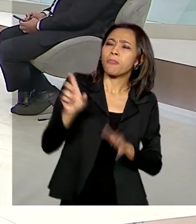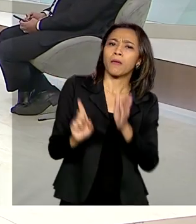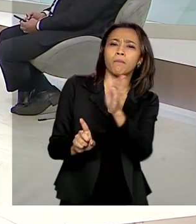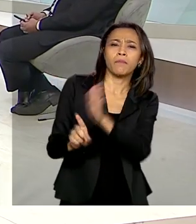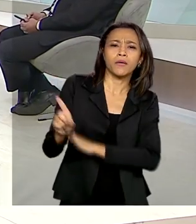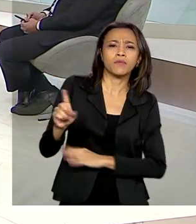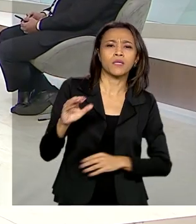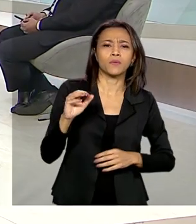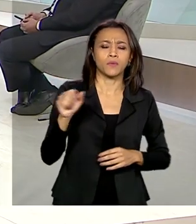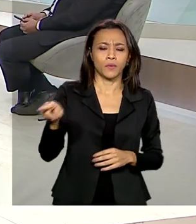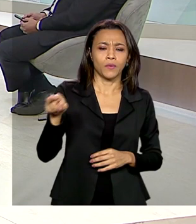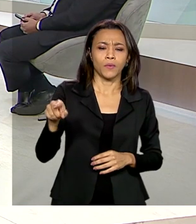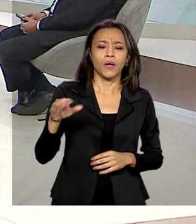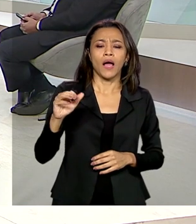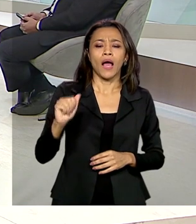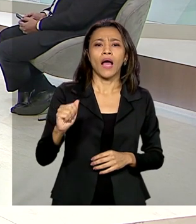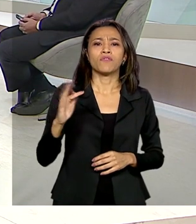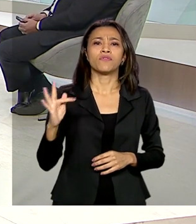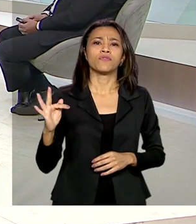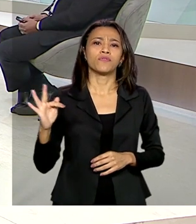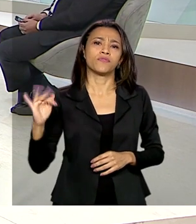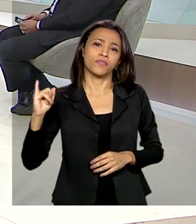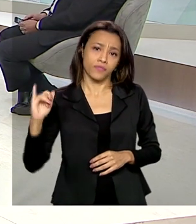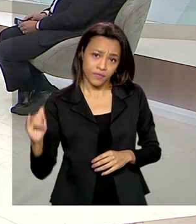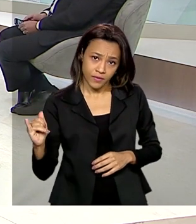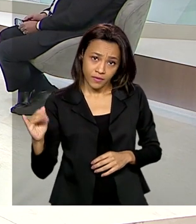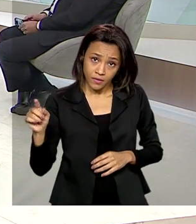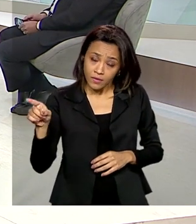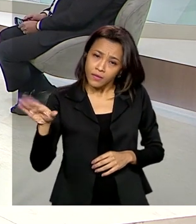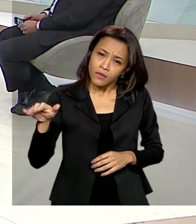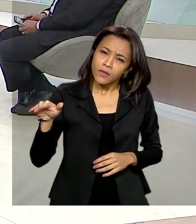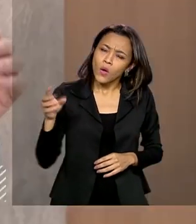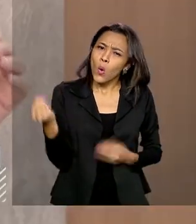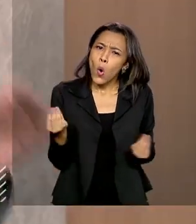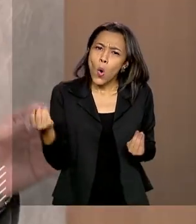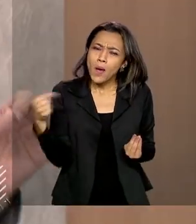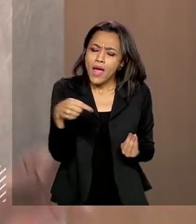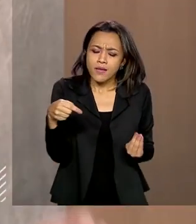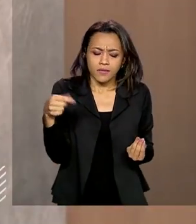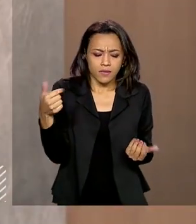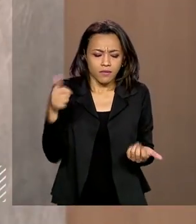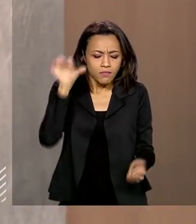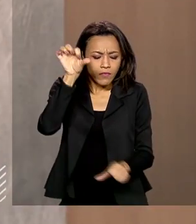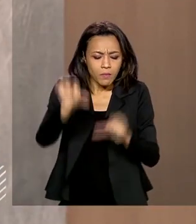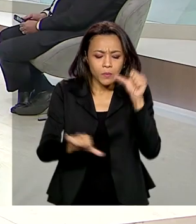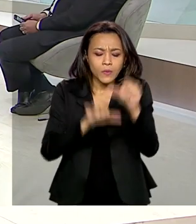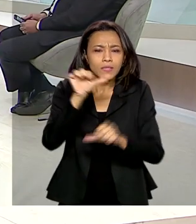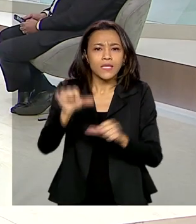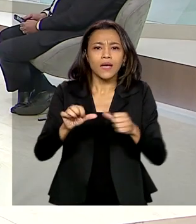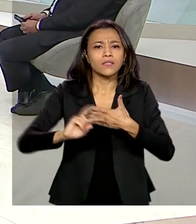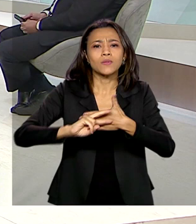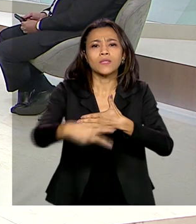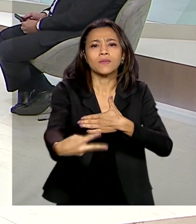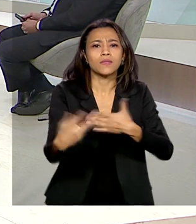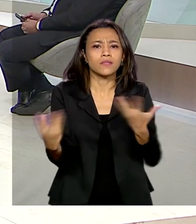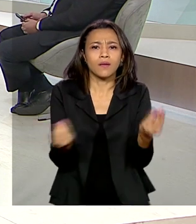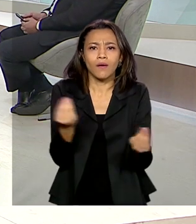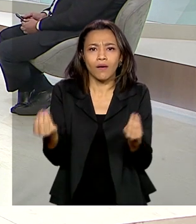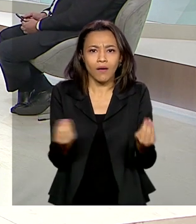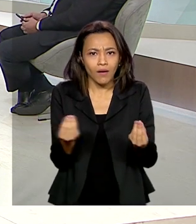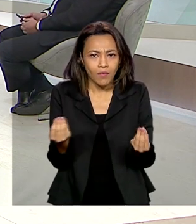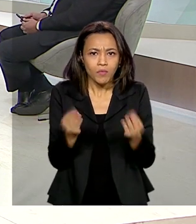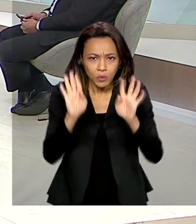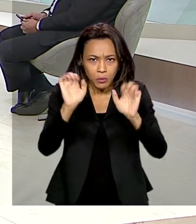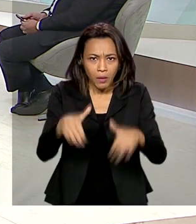sobre os tributos no Brasil, o que é que essa reforma pode trazer de benefícios para a população? O primeiro passo